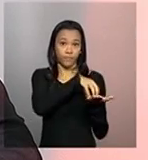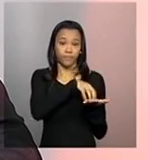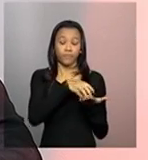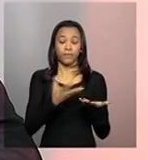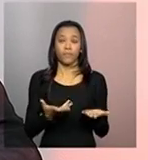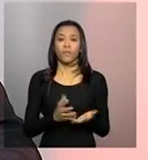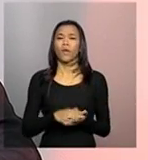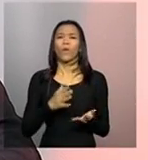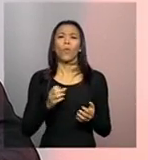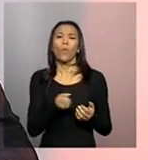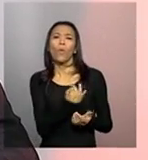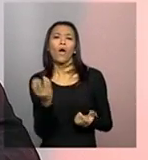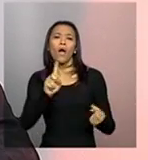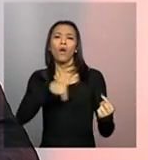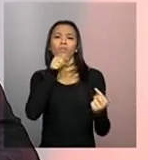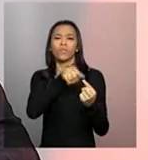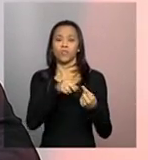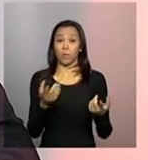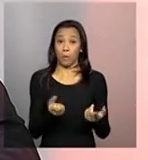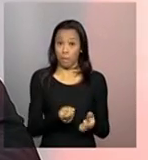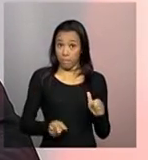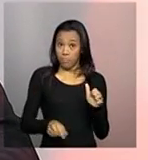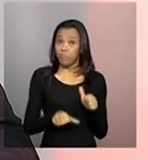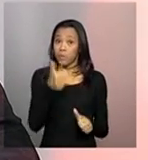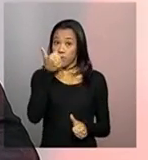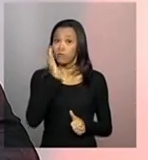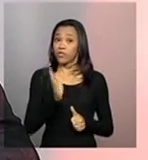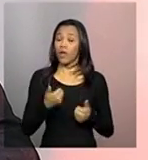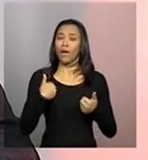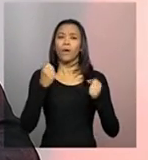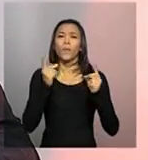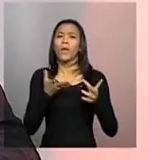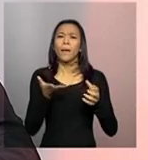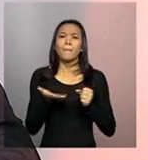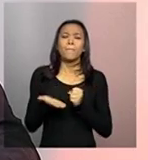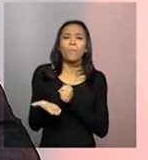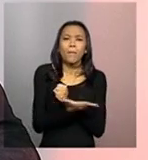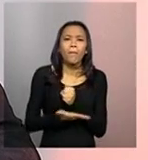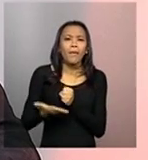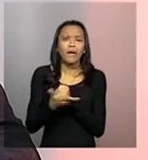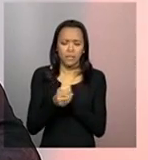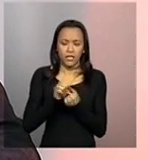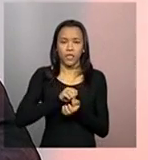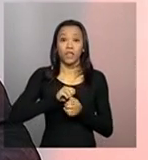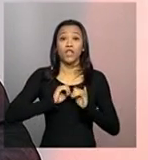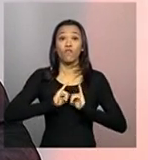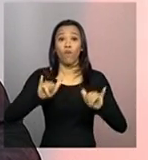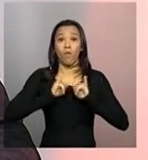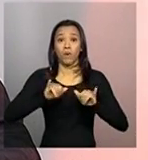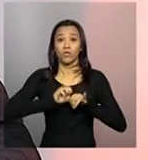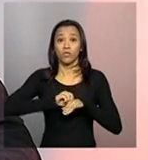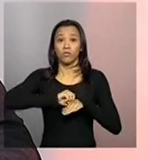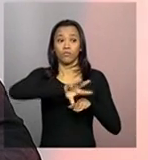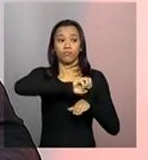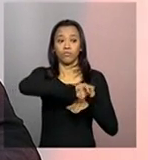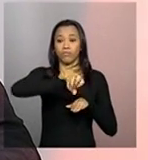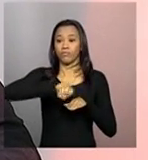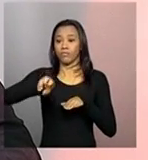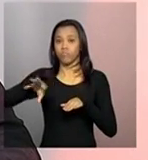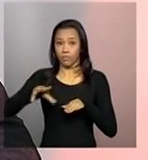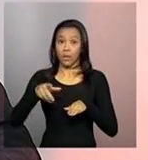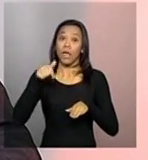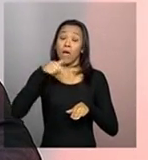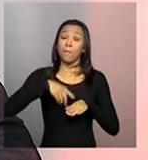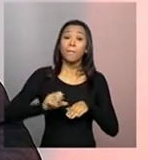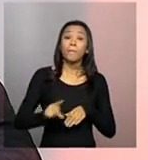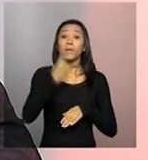Os seus objetivos são, primeiro, o que a gente já estava falando é que é constituir essa base de informações, essa base de dados. Então, é a primeira vez que o MDS vai